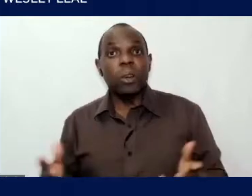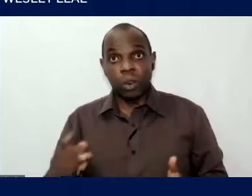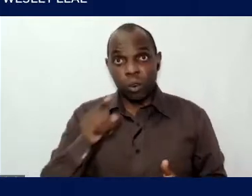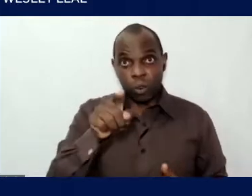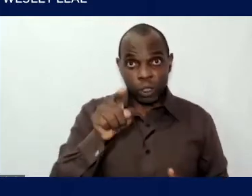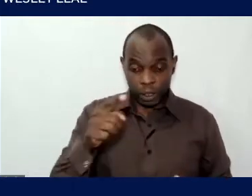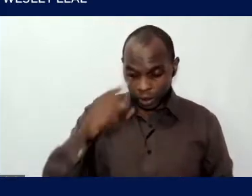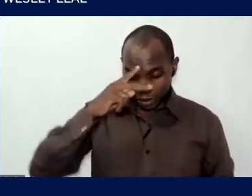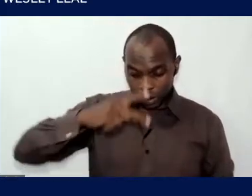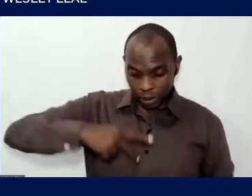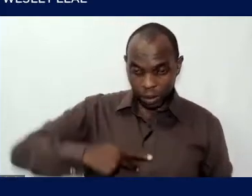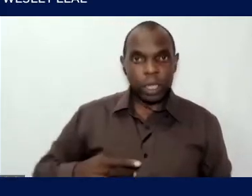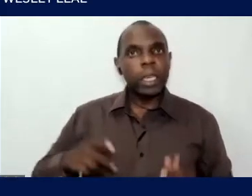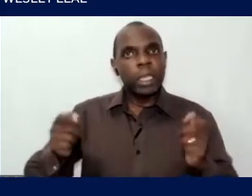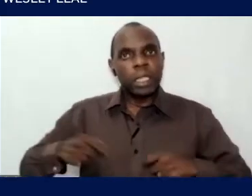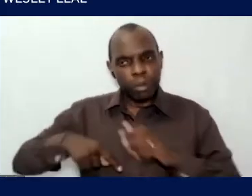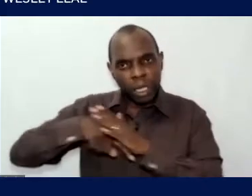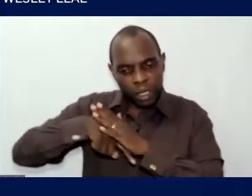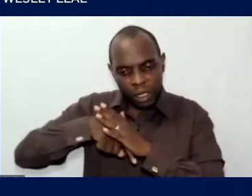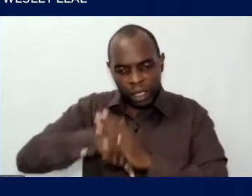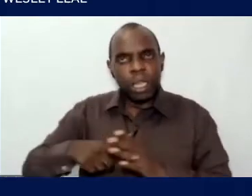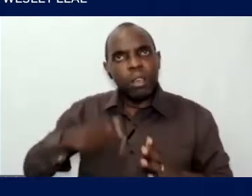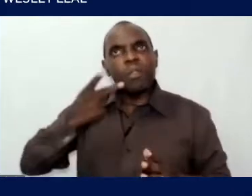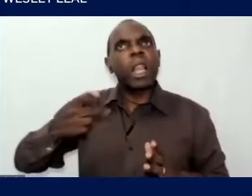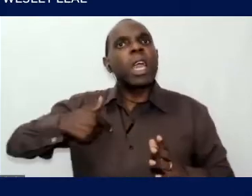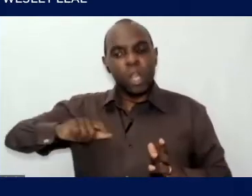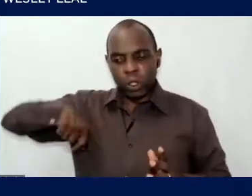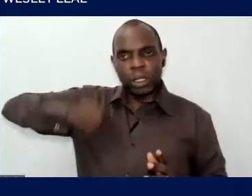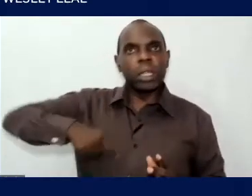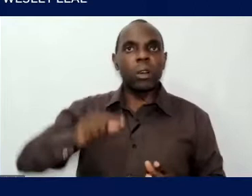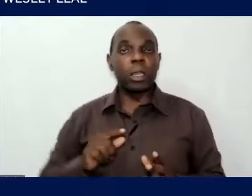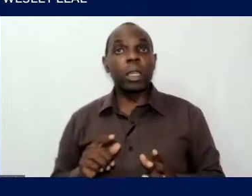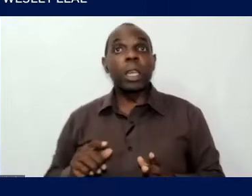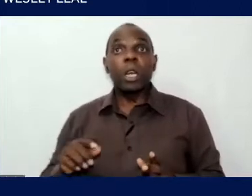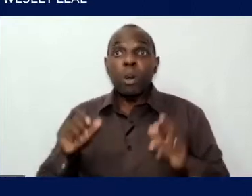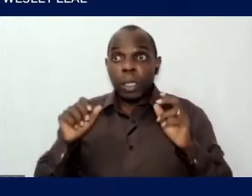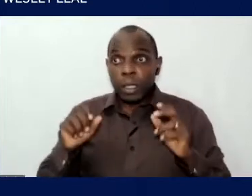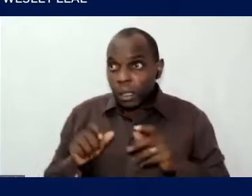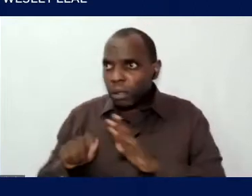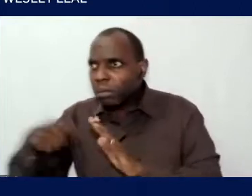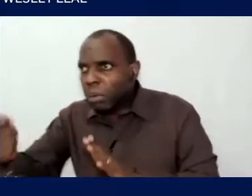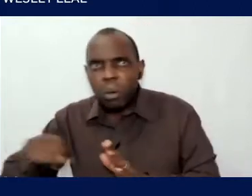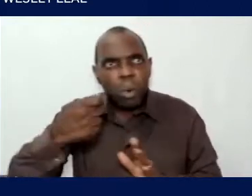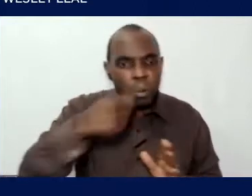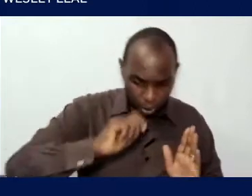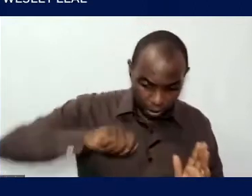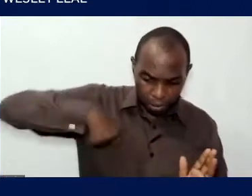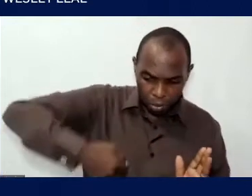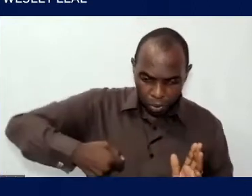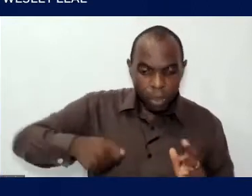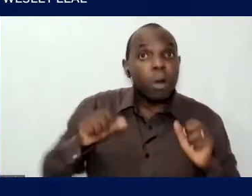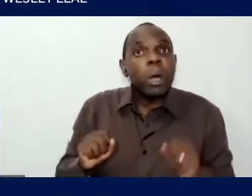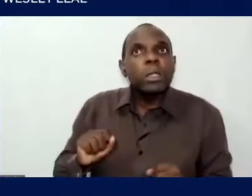Eu poderia me surpreender Com o mistério desse outro Que uma parte É essa economia